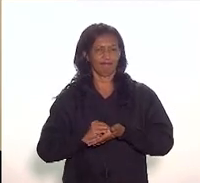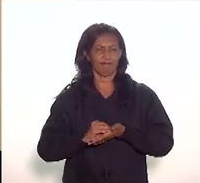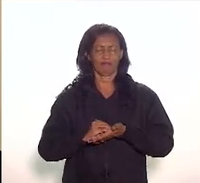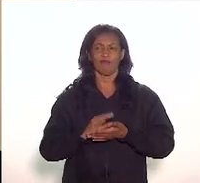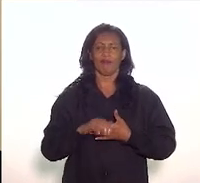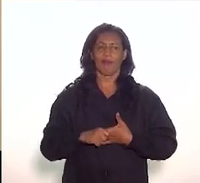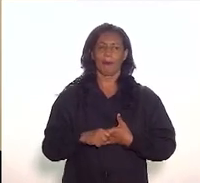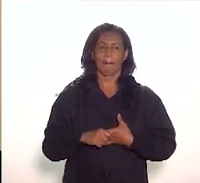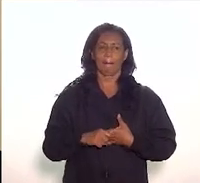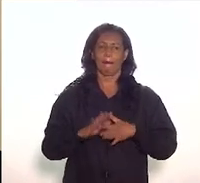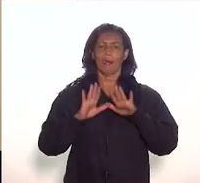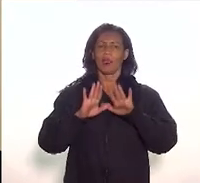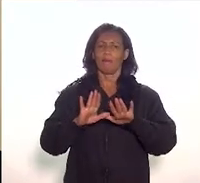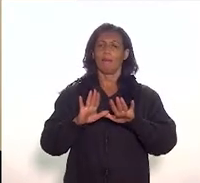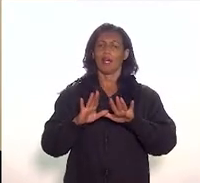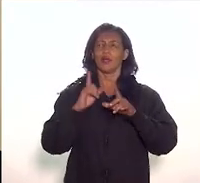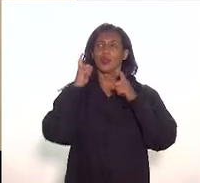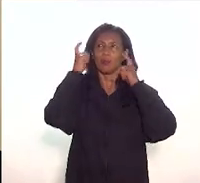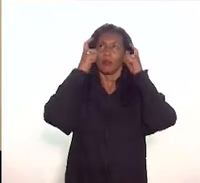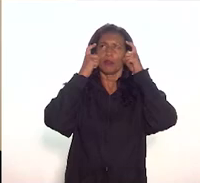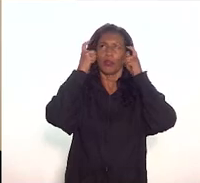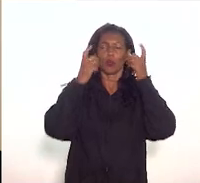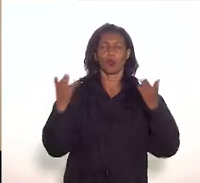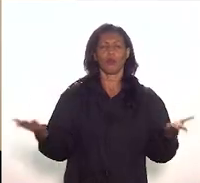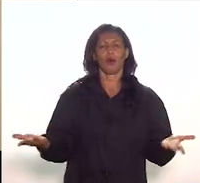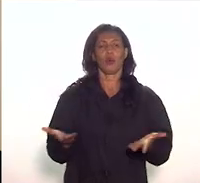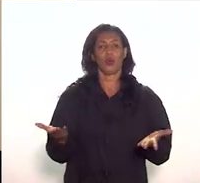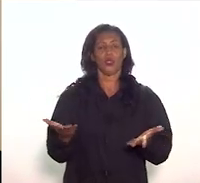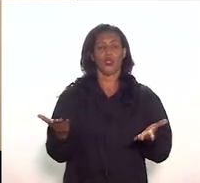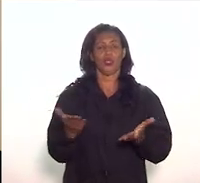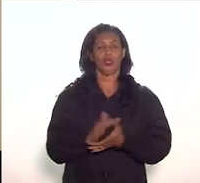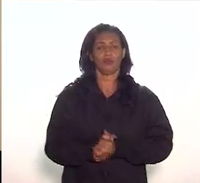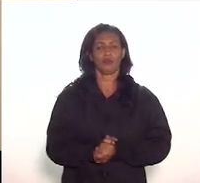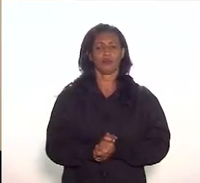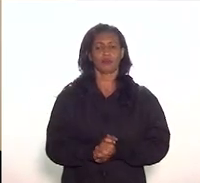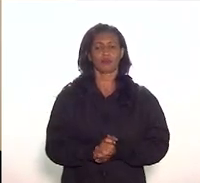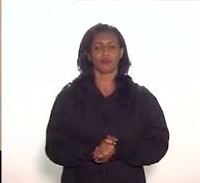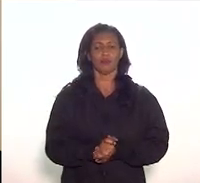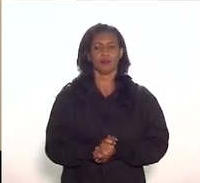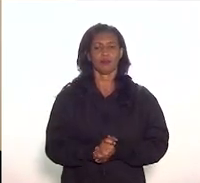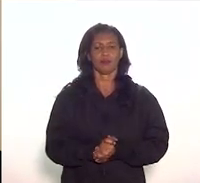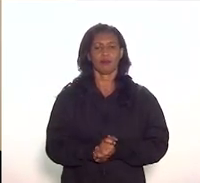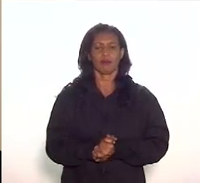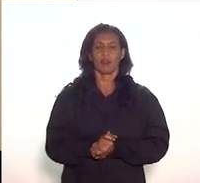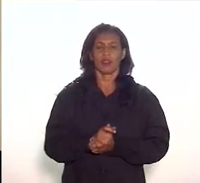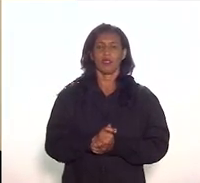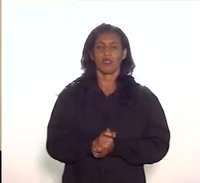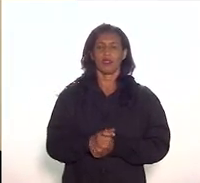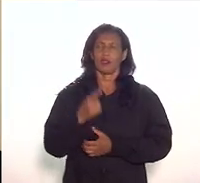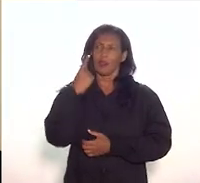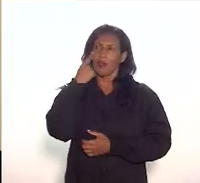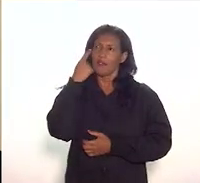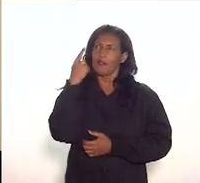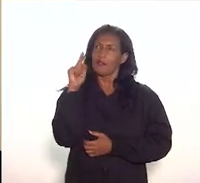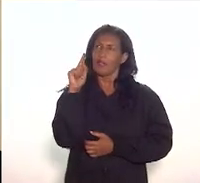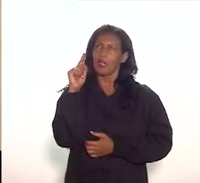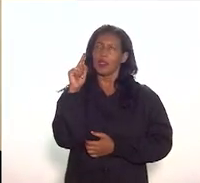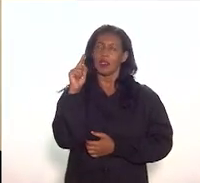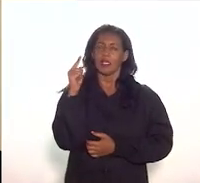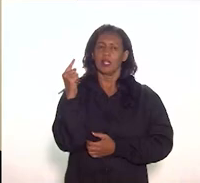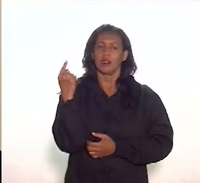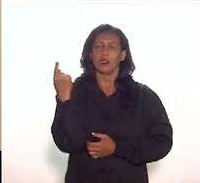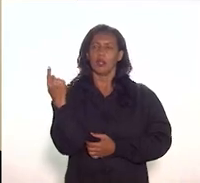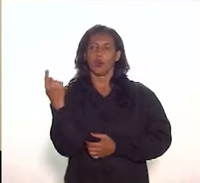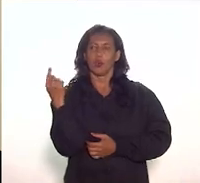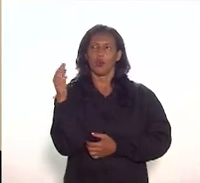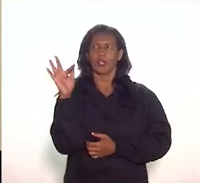urbano mas o que mais me preocupa hoje é vi ali que uma das fontes pode ser o